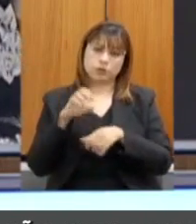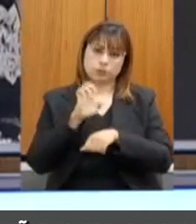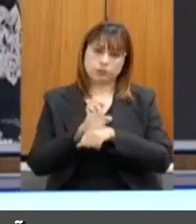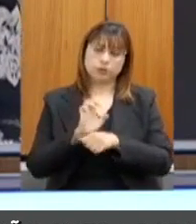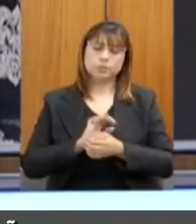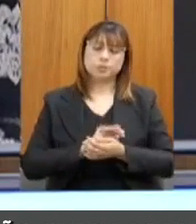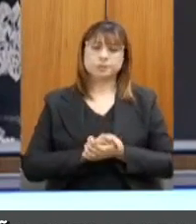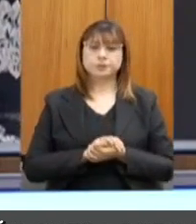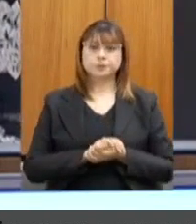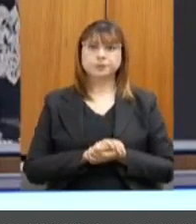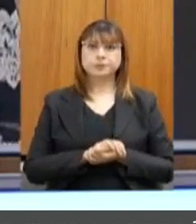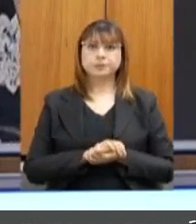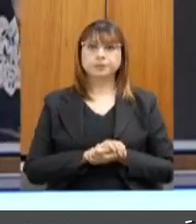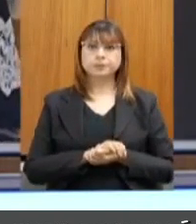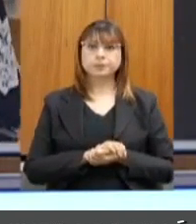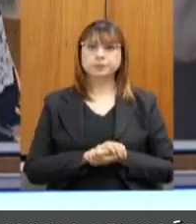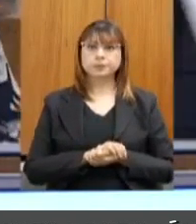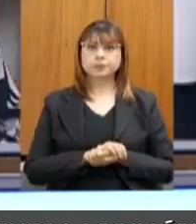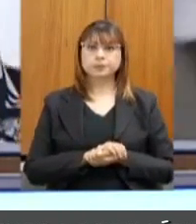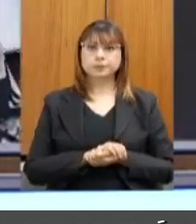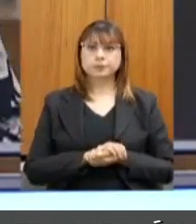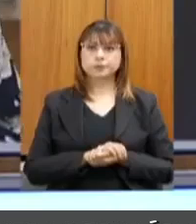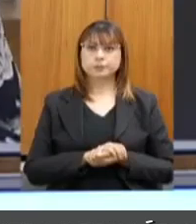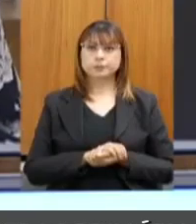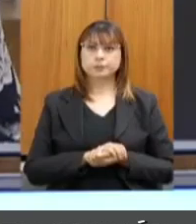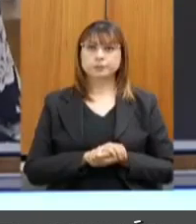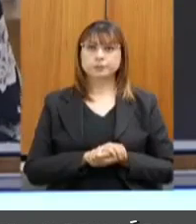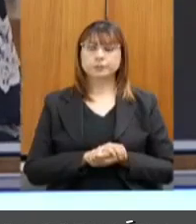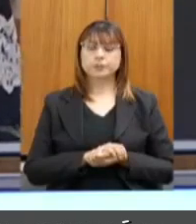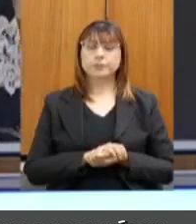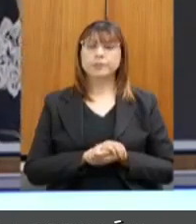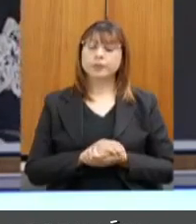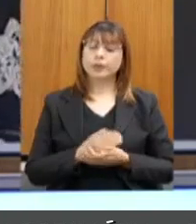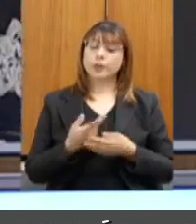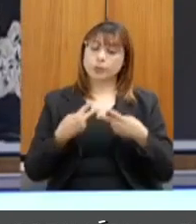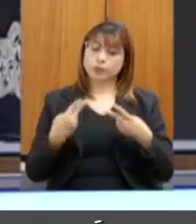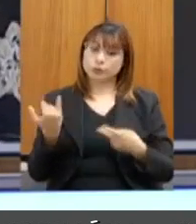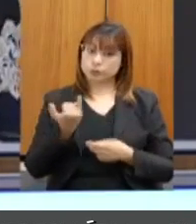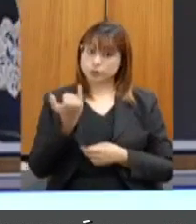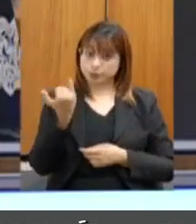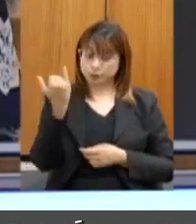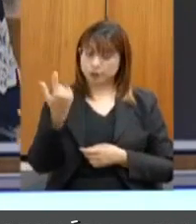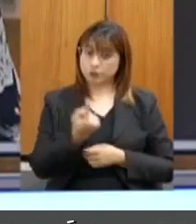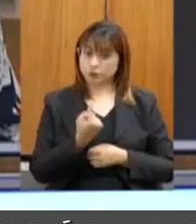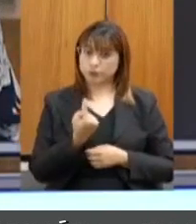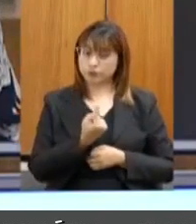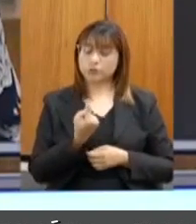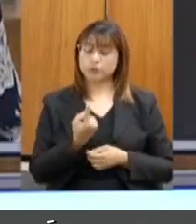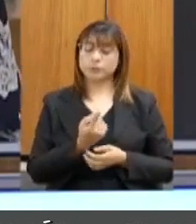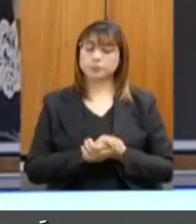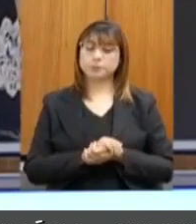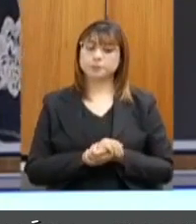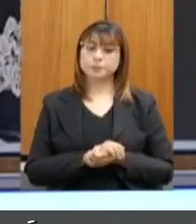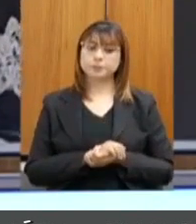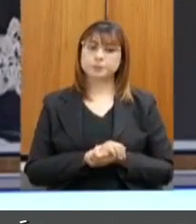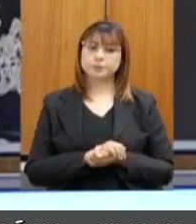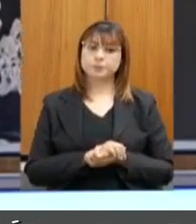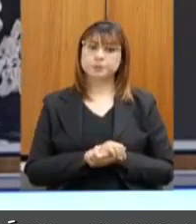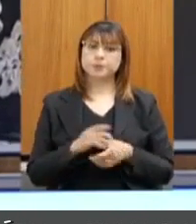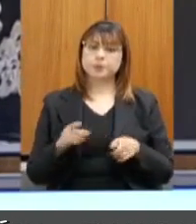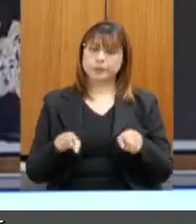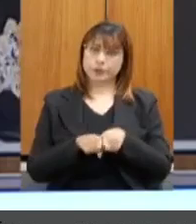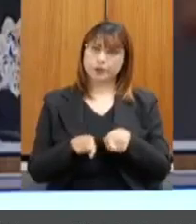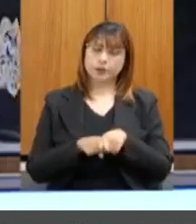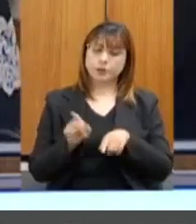favor. Bem, um ponto muito importante para nós e a gestão